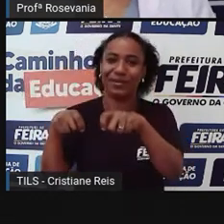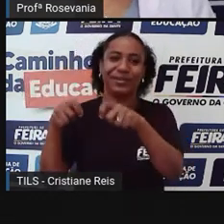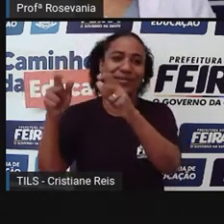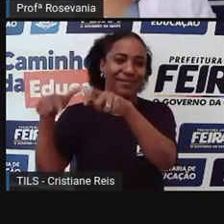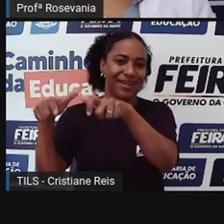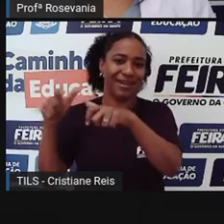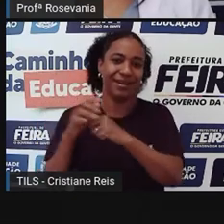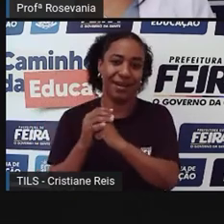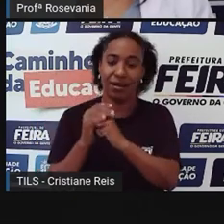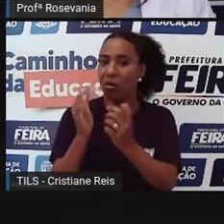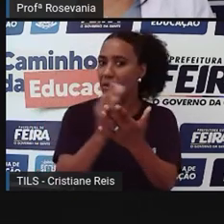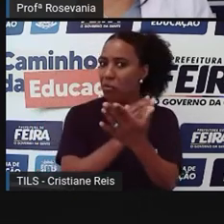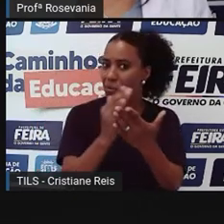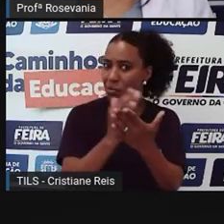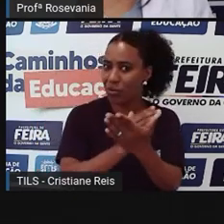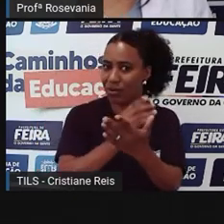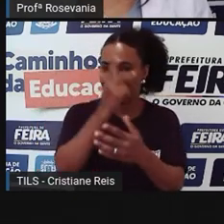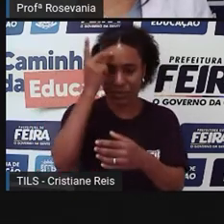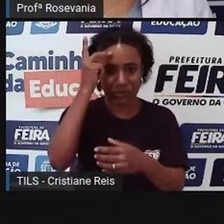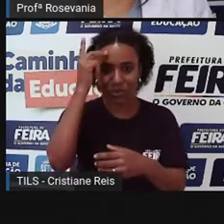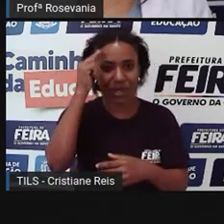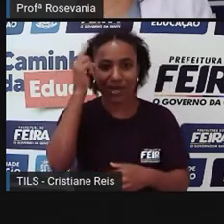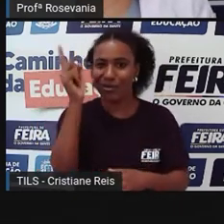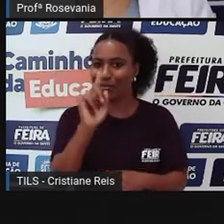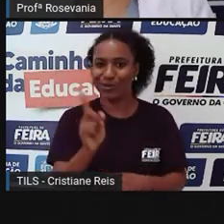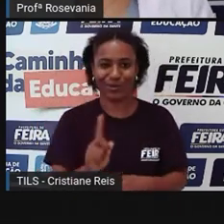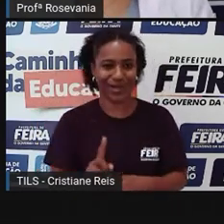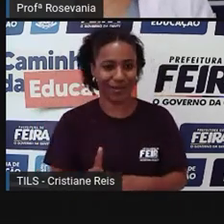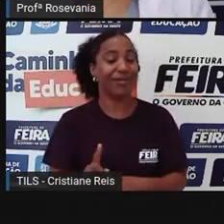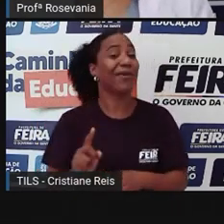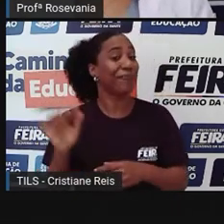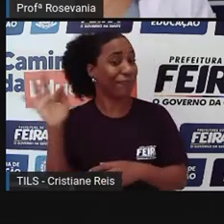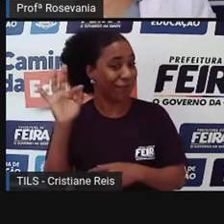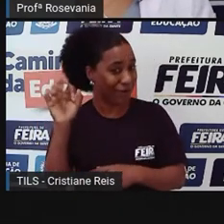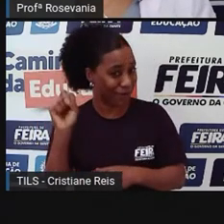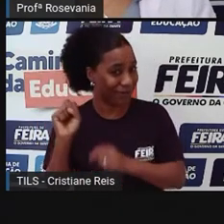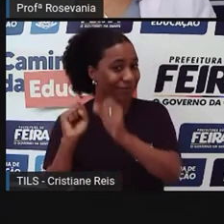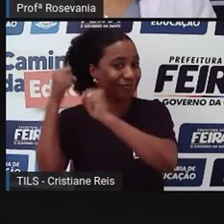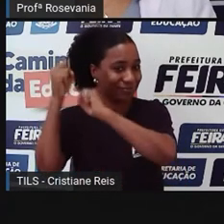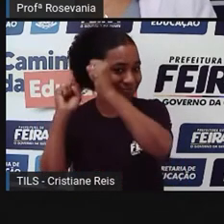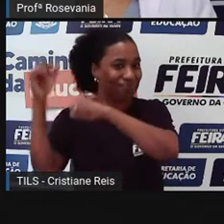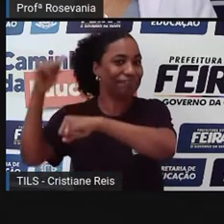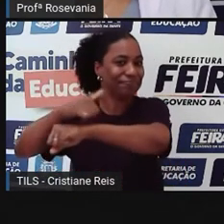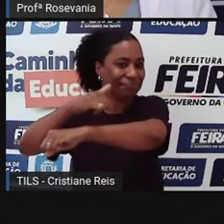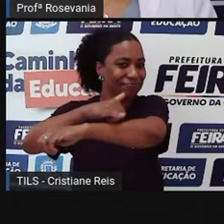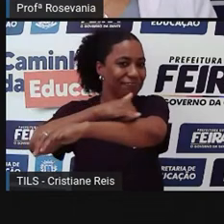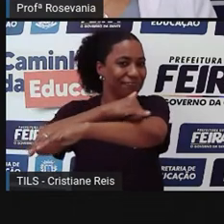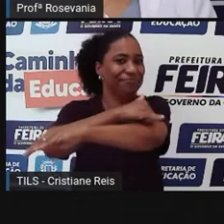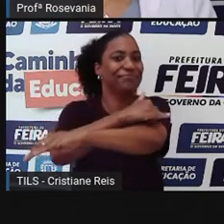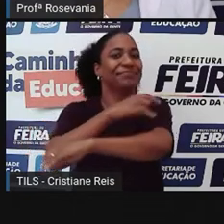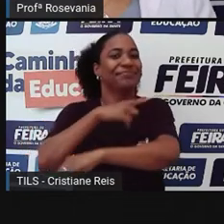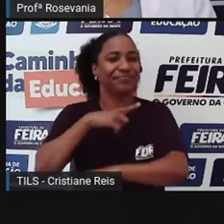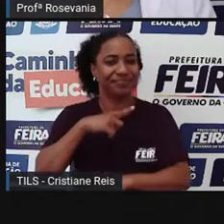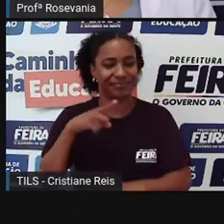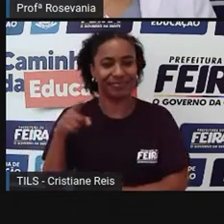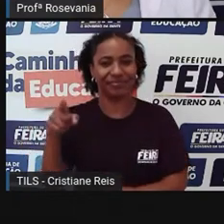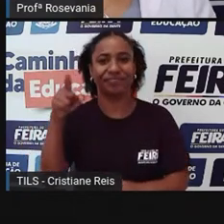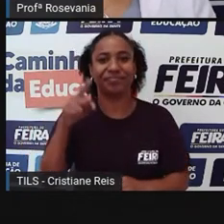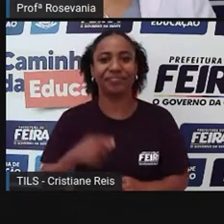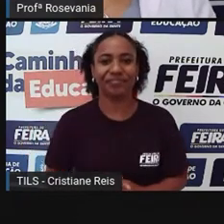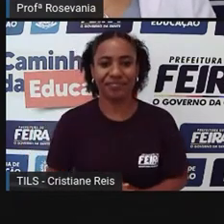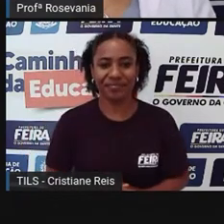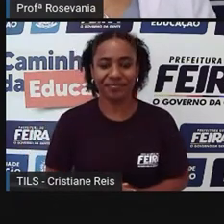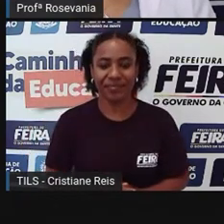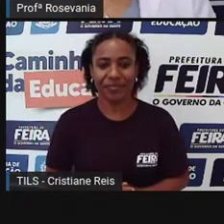poucas pessoas saibam que a gente tem uma fábrica de aviões em Feira de Santana. Bom, outra coisa, né, que chama